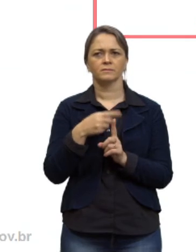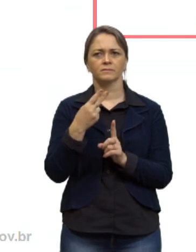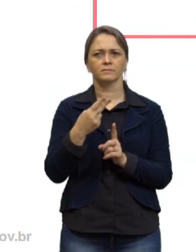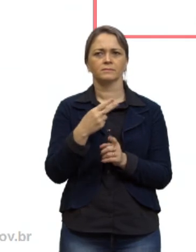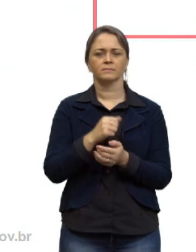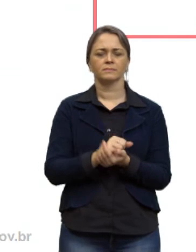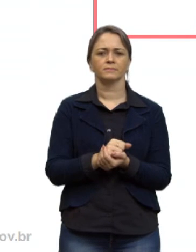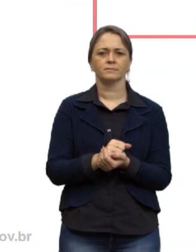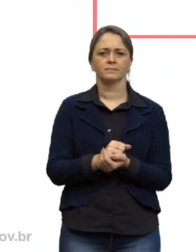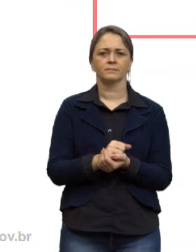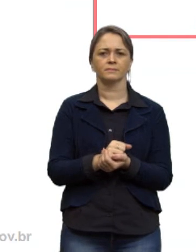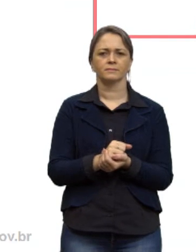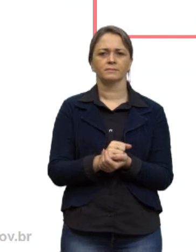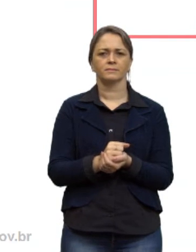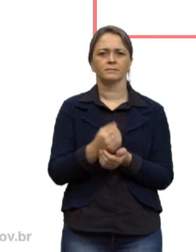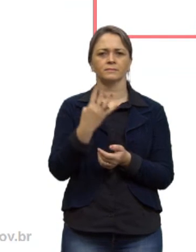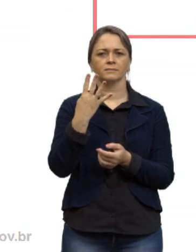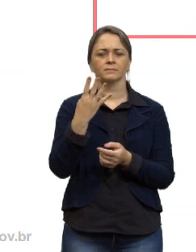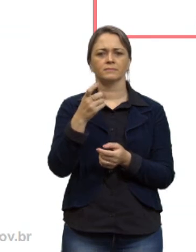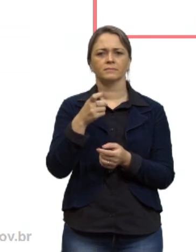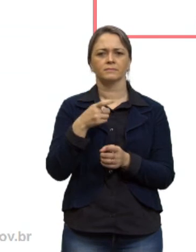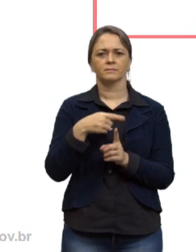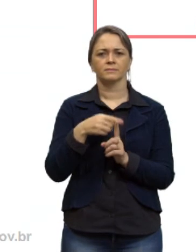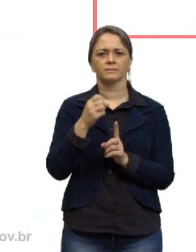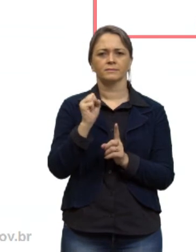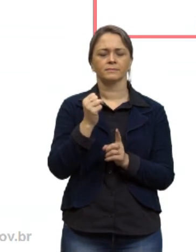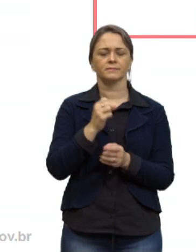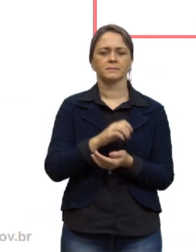e a outra é 4x mais 8